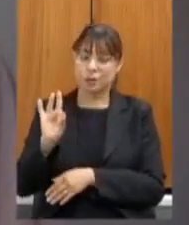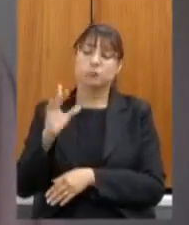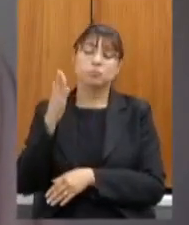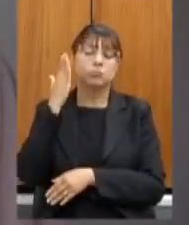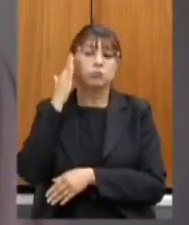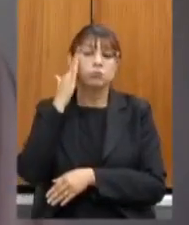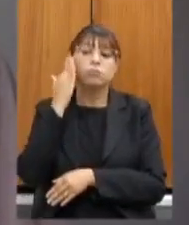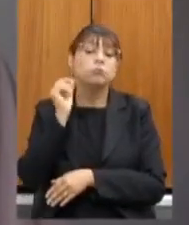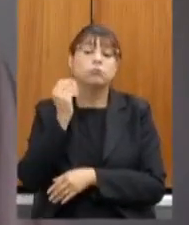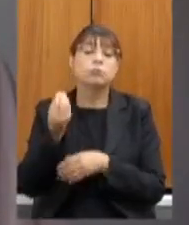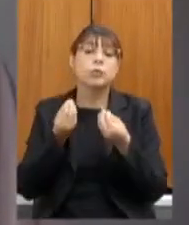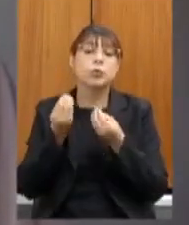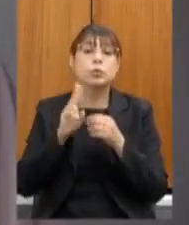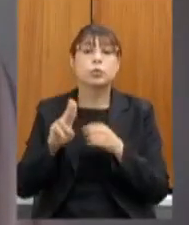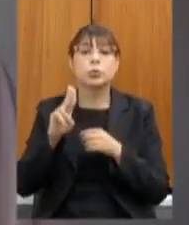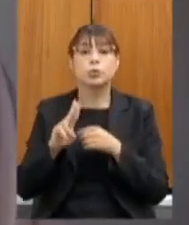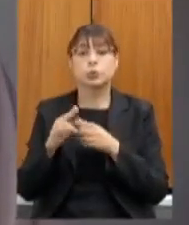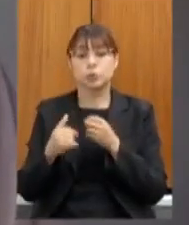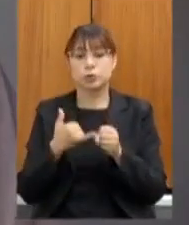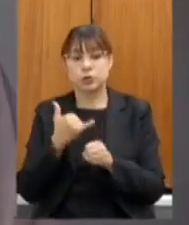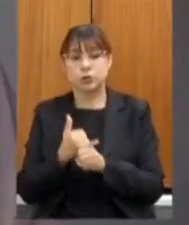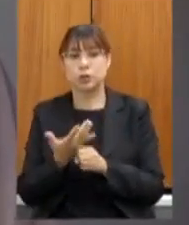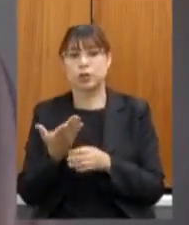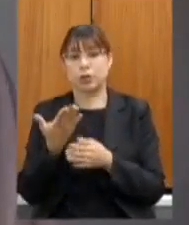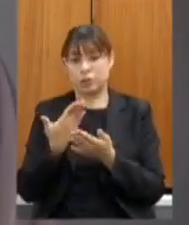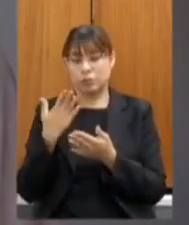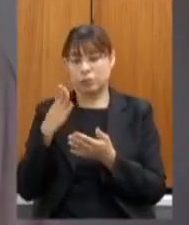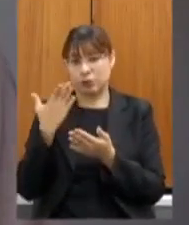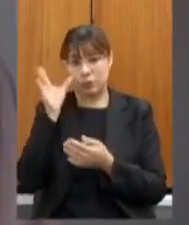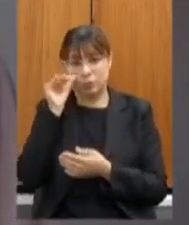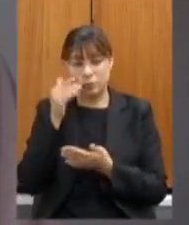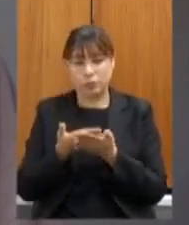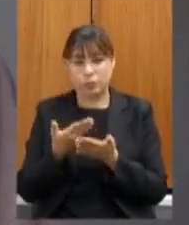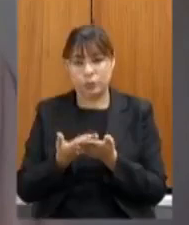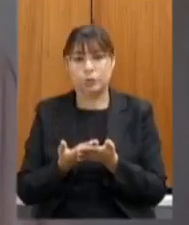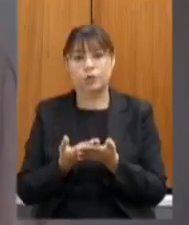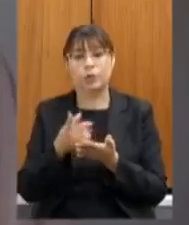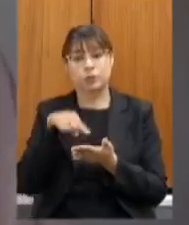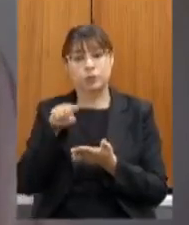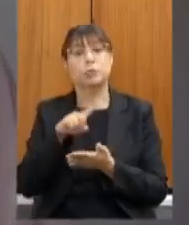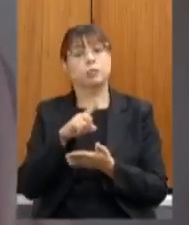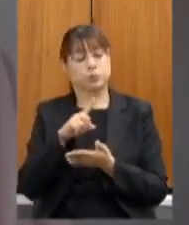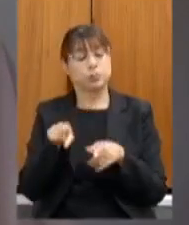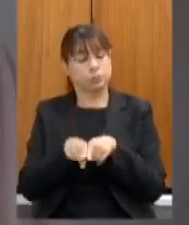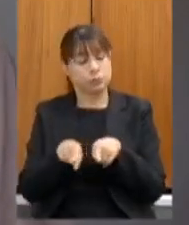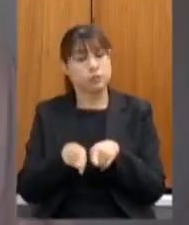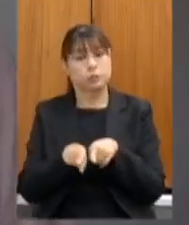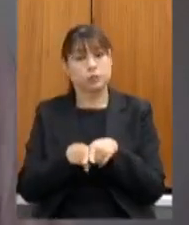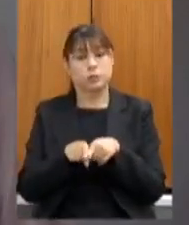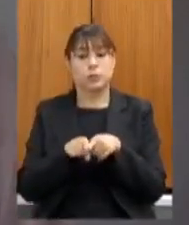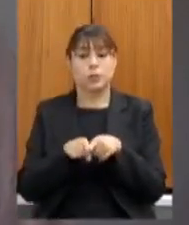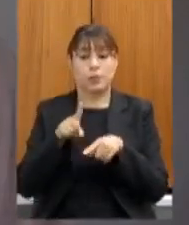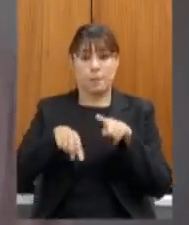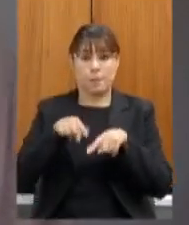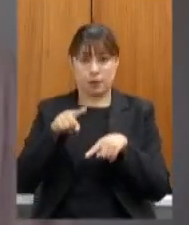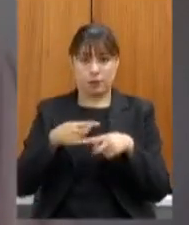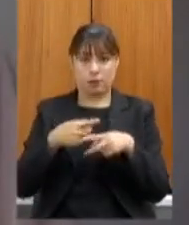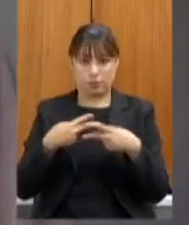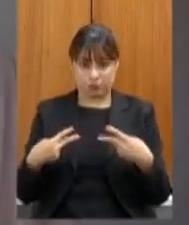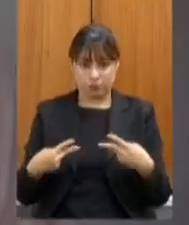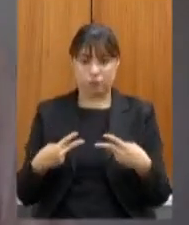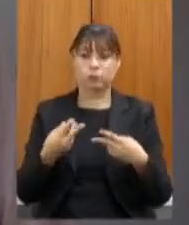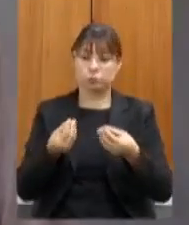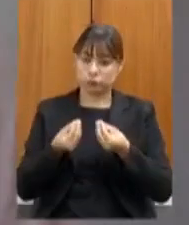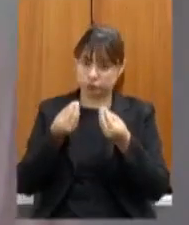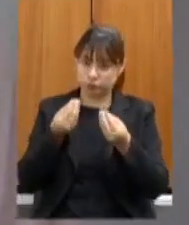um dos alunos 28% desses alunos ainda recebem o material de forma impressa e nós sabemos a localização de